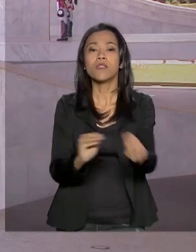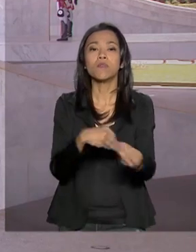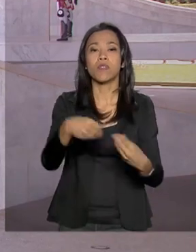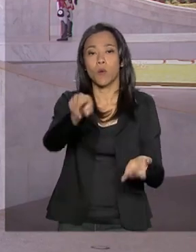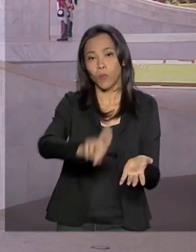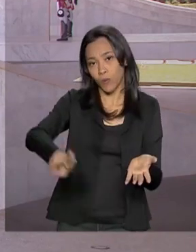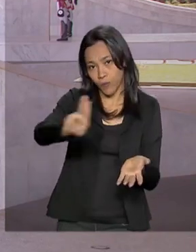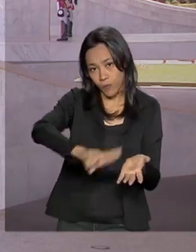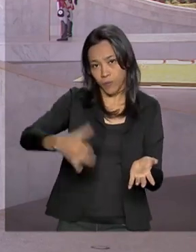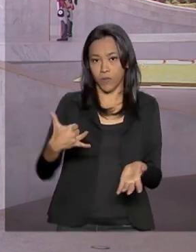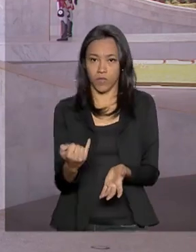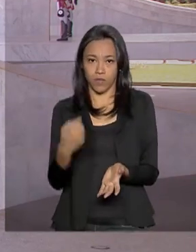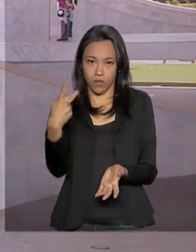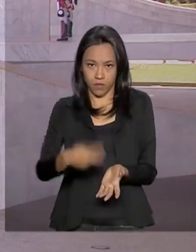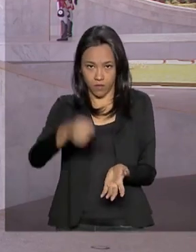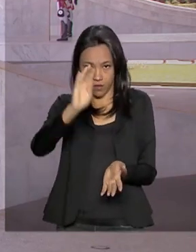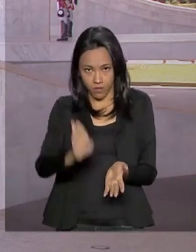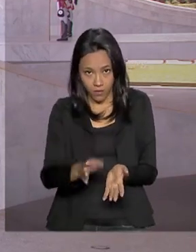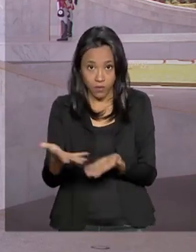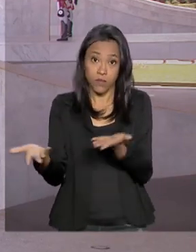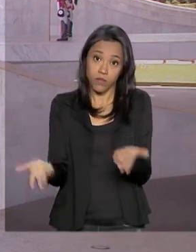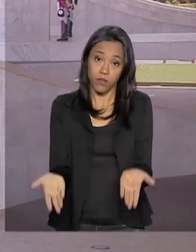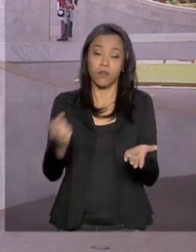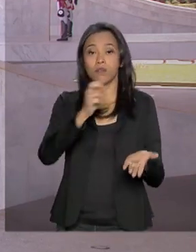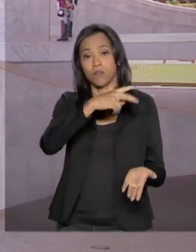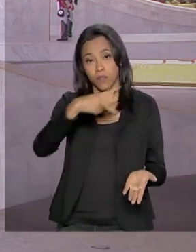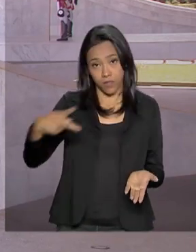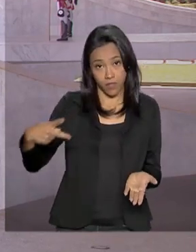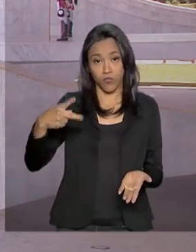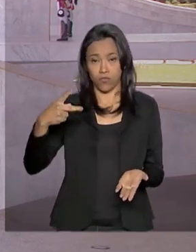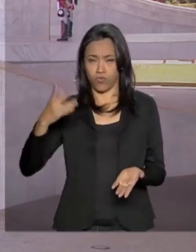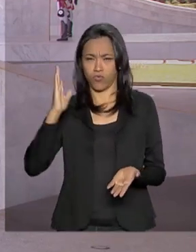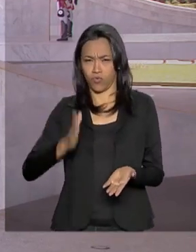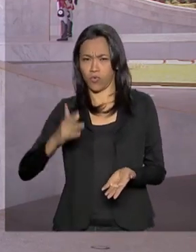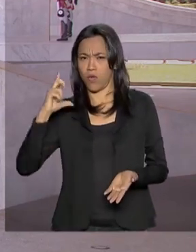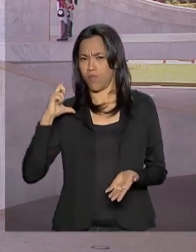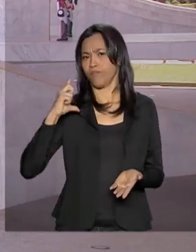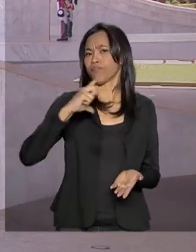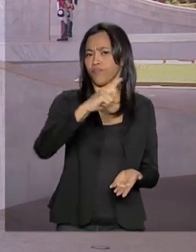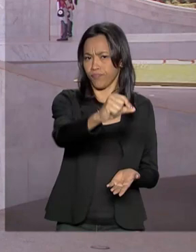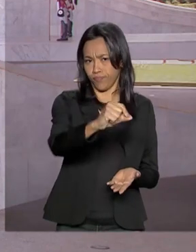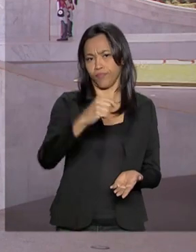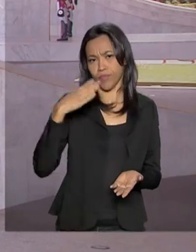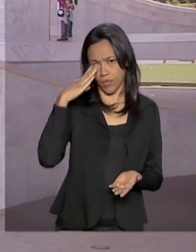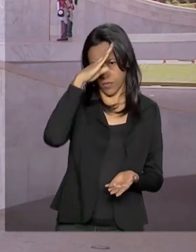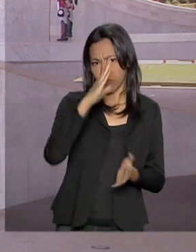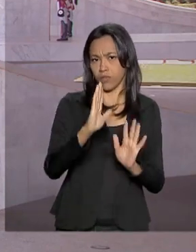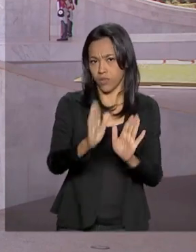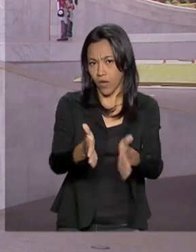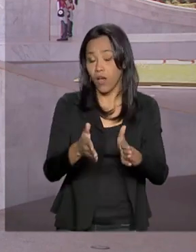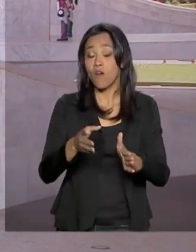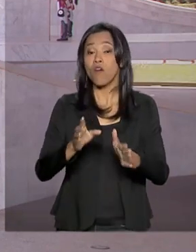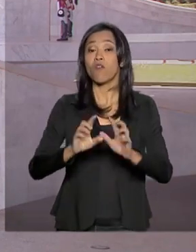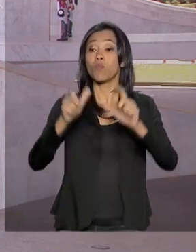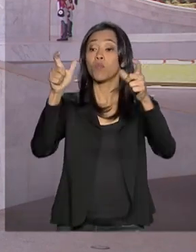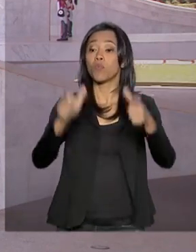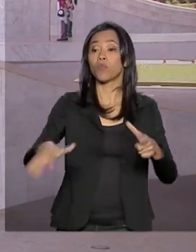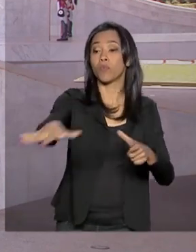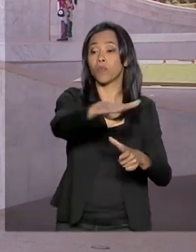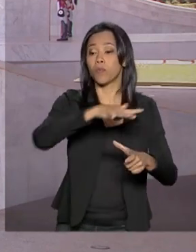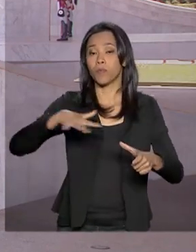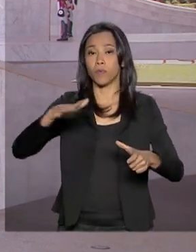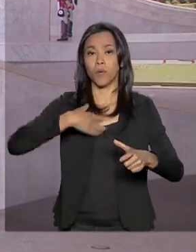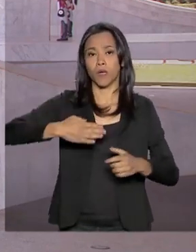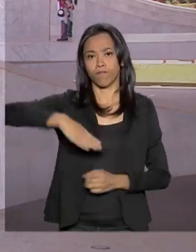armas no país. O presidente acaba de sair daqui do Palácio do Planalto. Ele seguiu para o quartel-general do Exército,